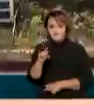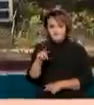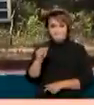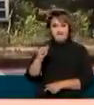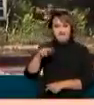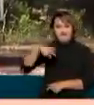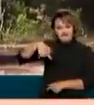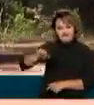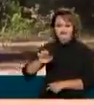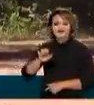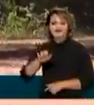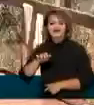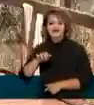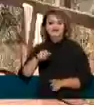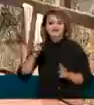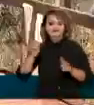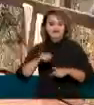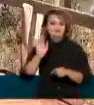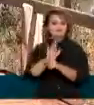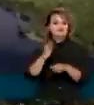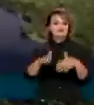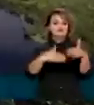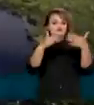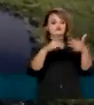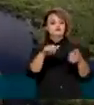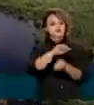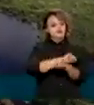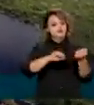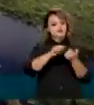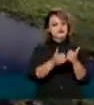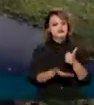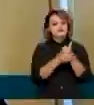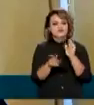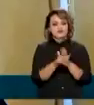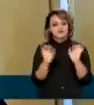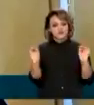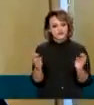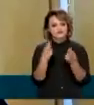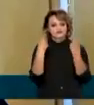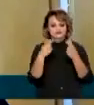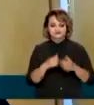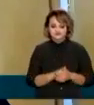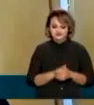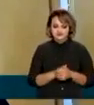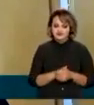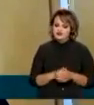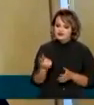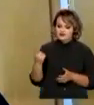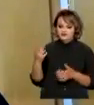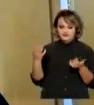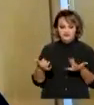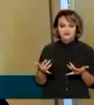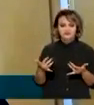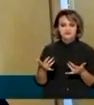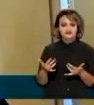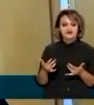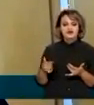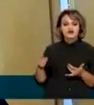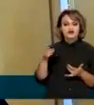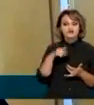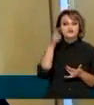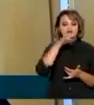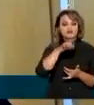a cumprir os objetivos de desenvolvimento sustentável da ONU. Contribuindo para que nós tenhamos um